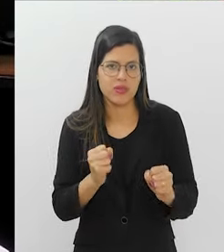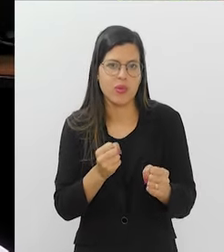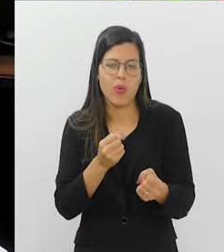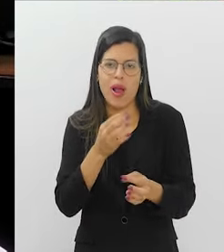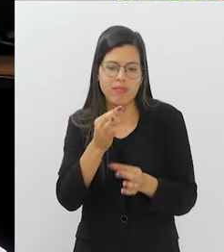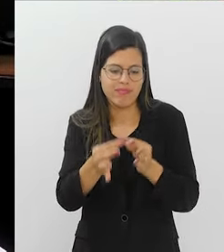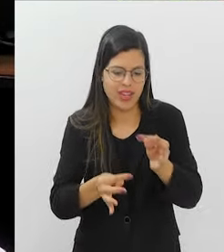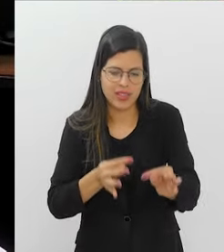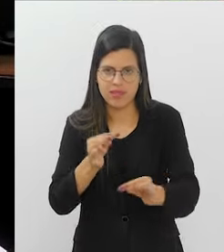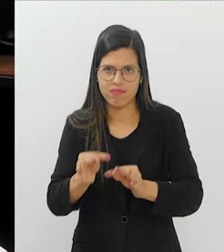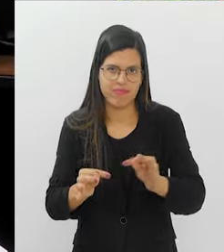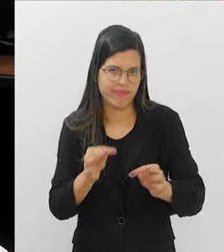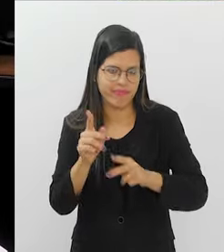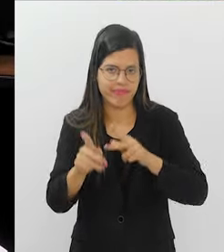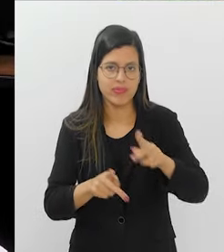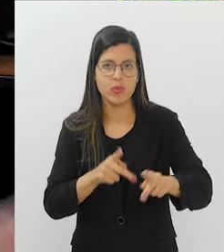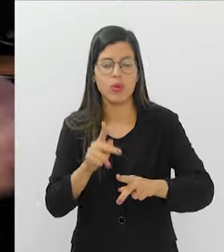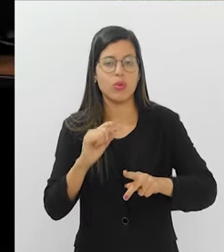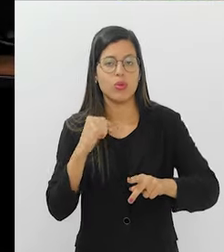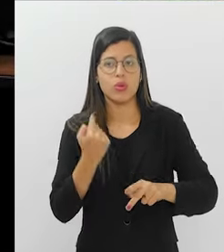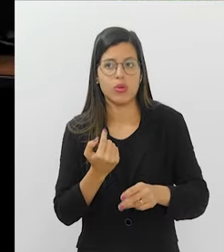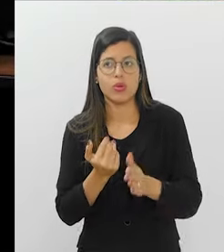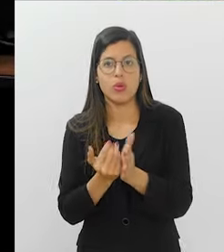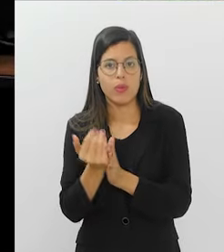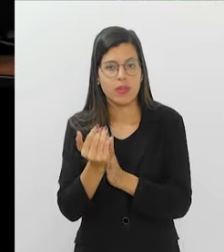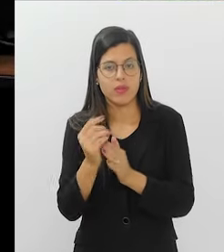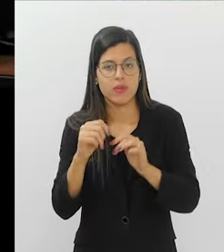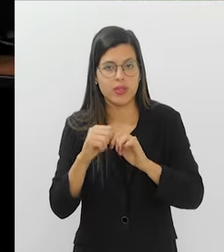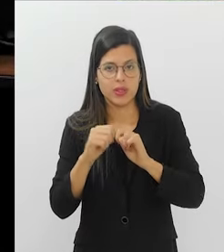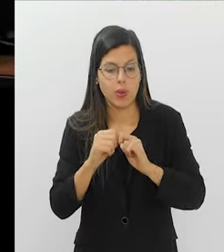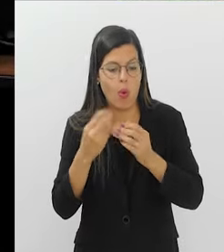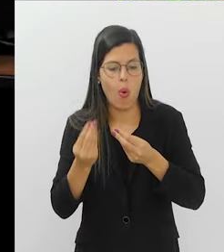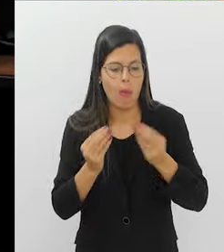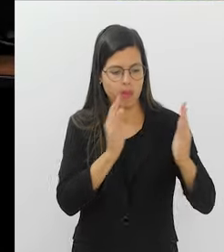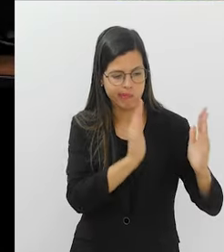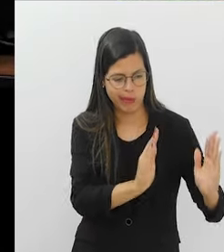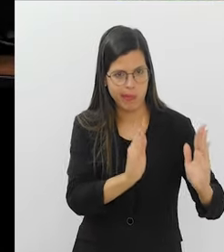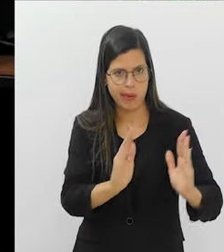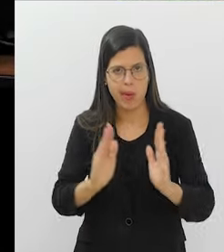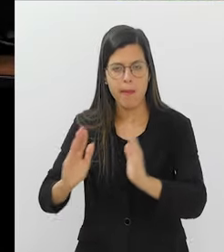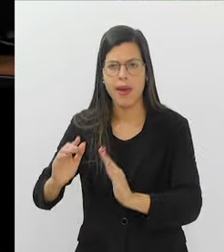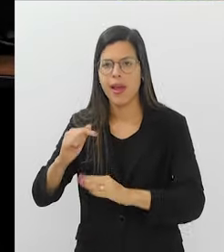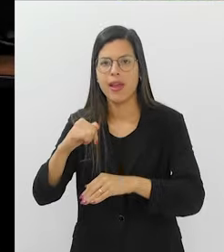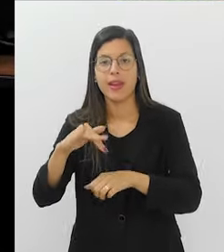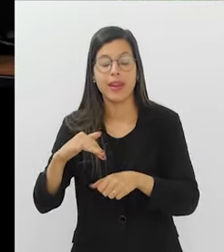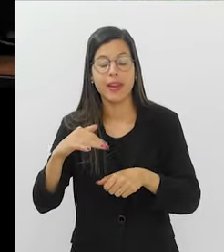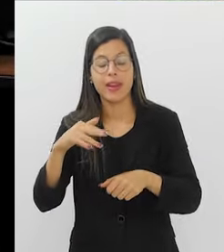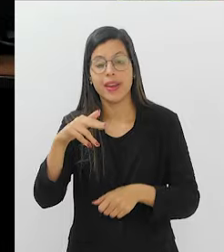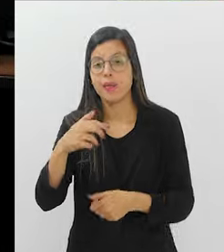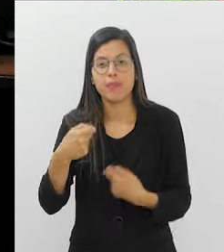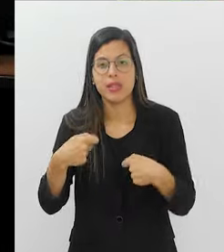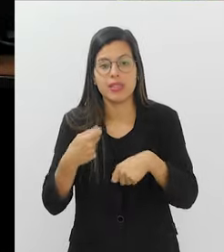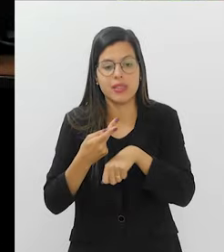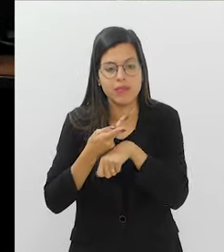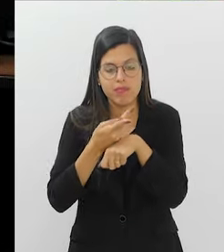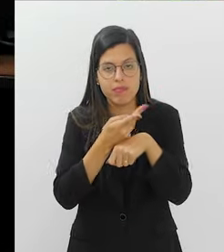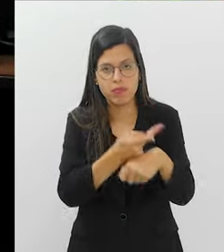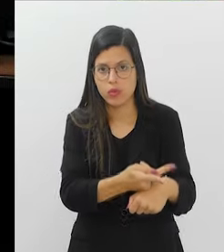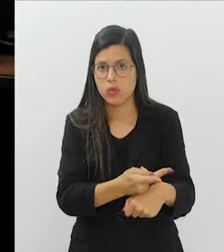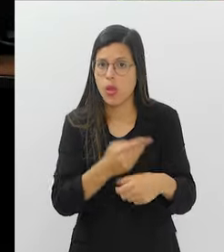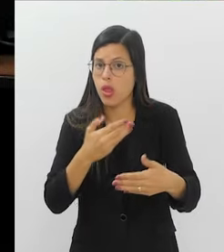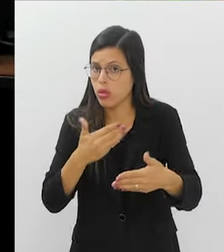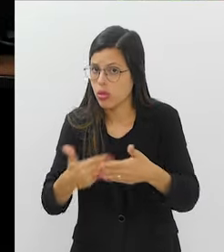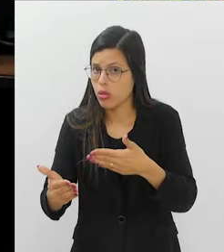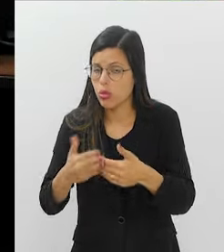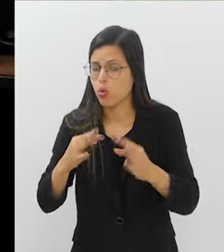população. Então, nós começamos a fazer por etapas. Quem precisa procurar o proctologista?